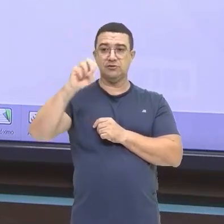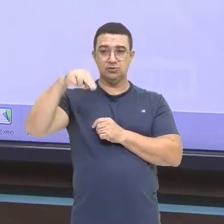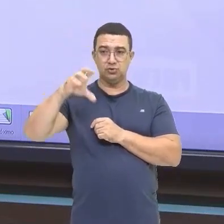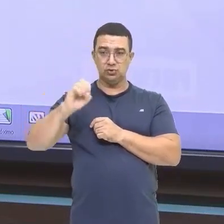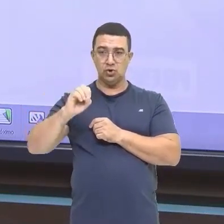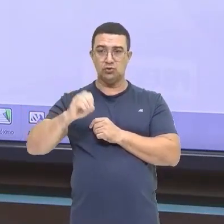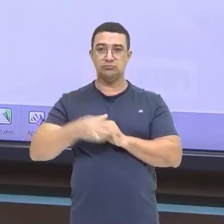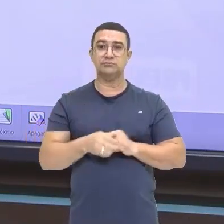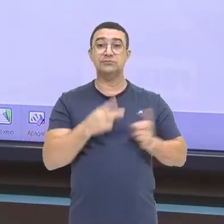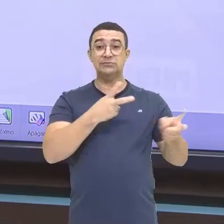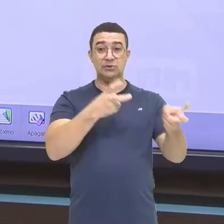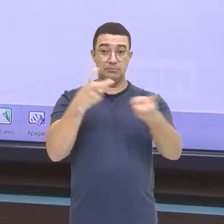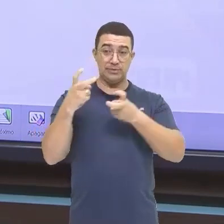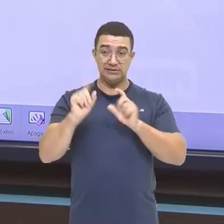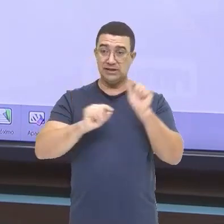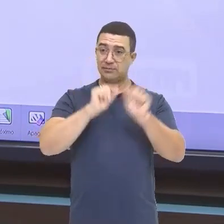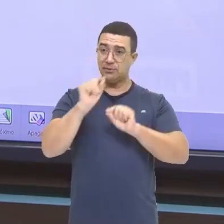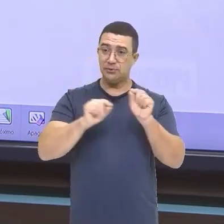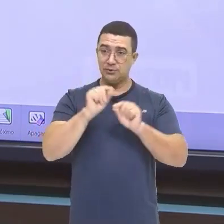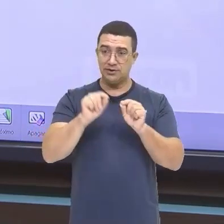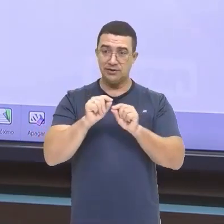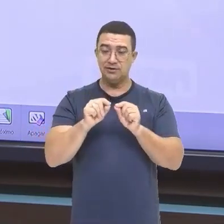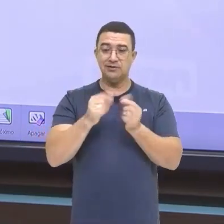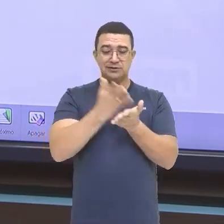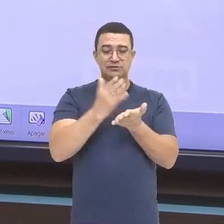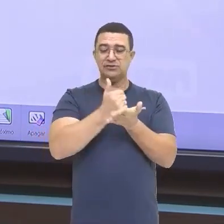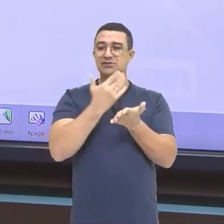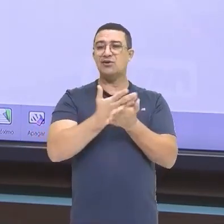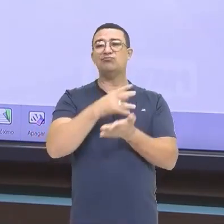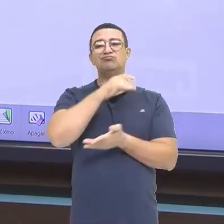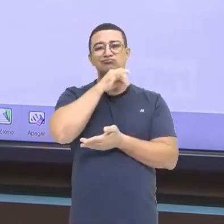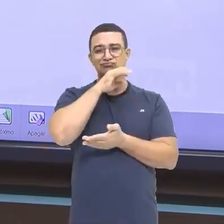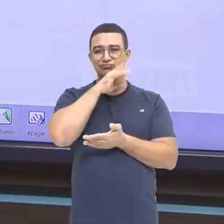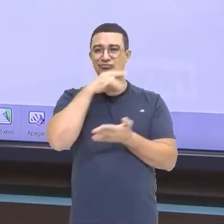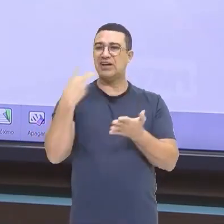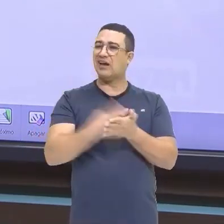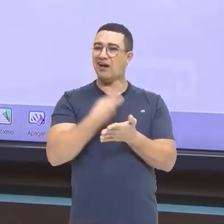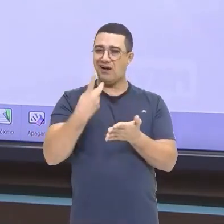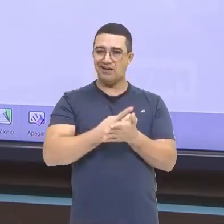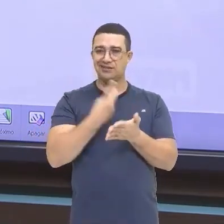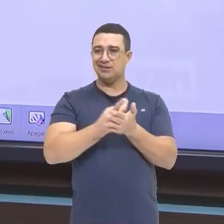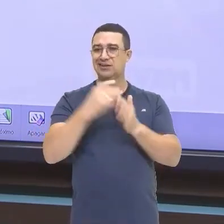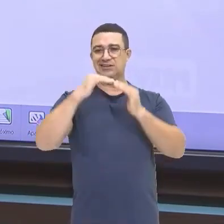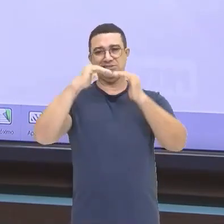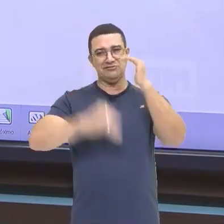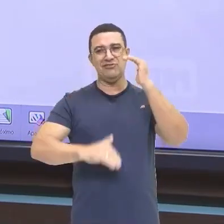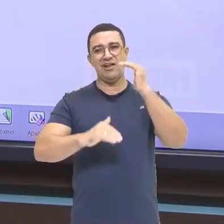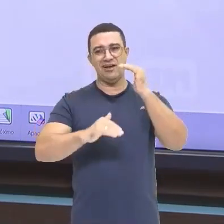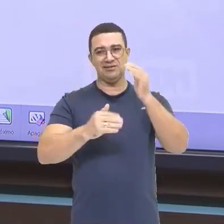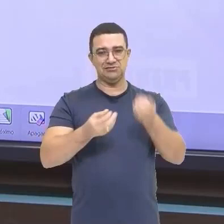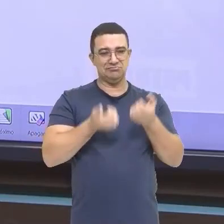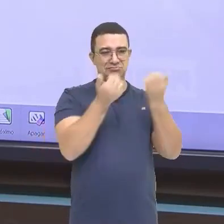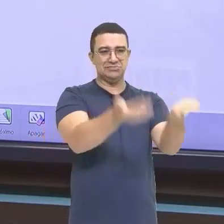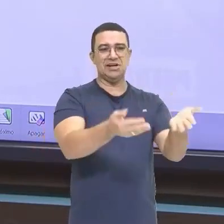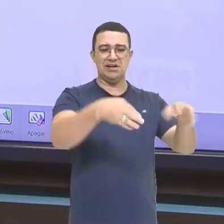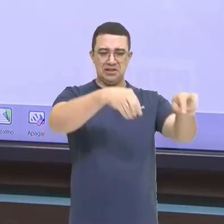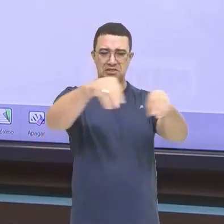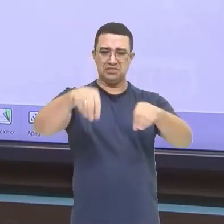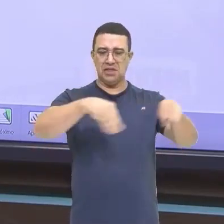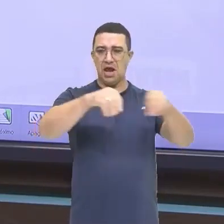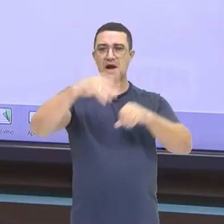observa essa questão dessa má distribuição Dessa desigualdade aí na distribuição